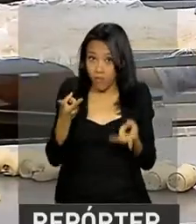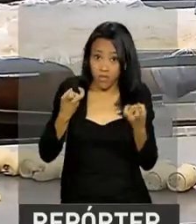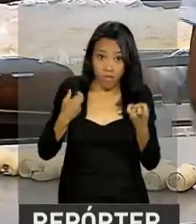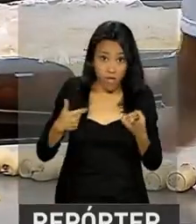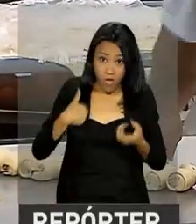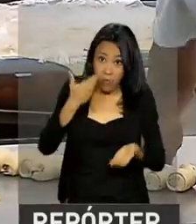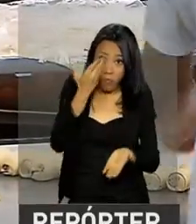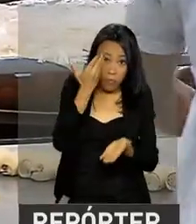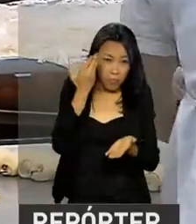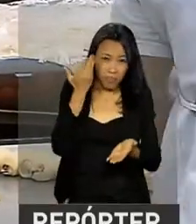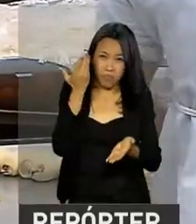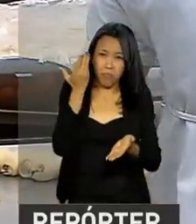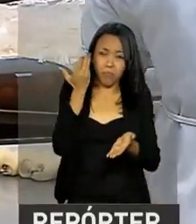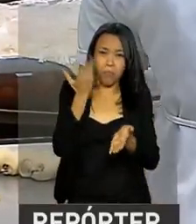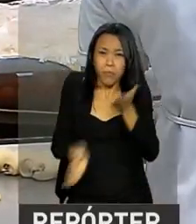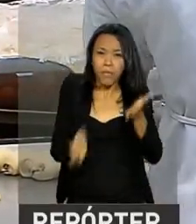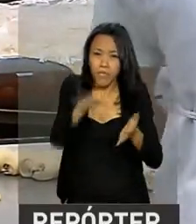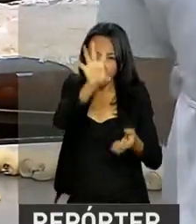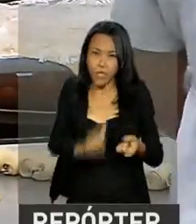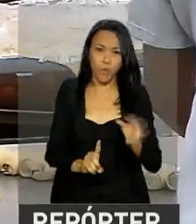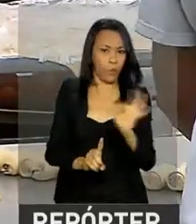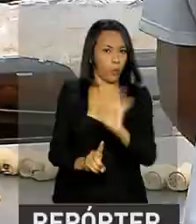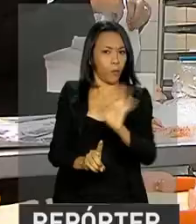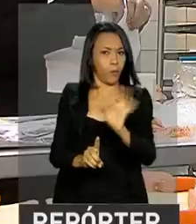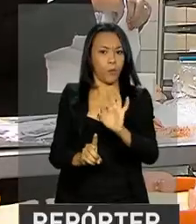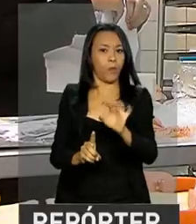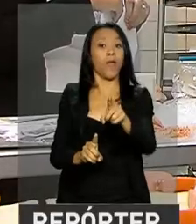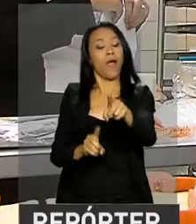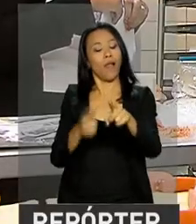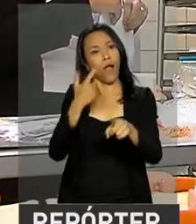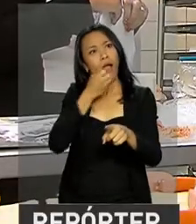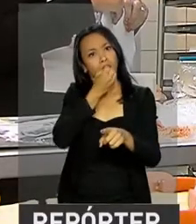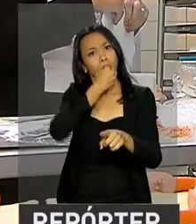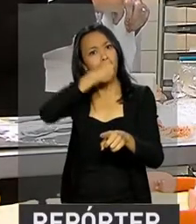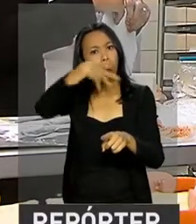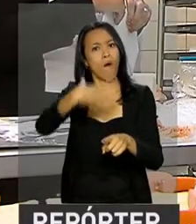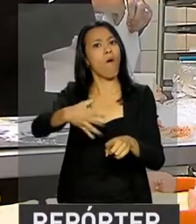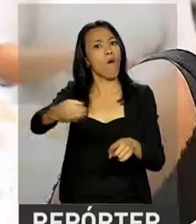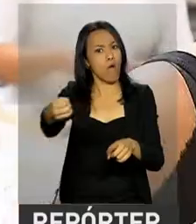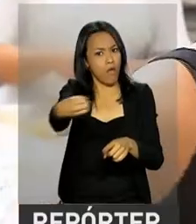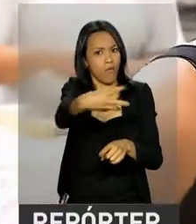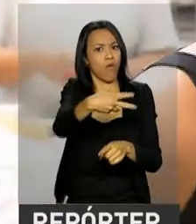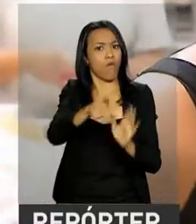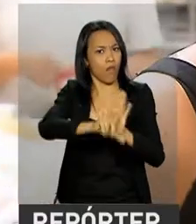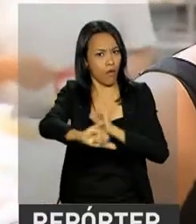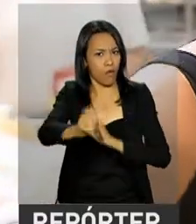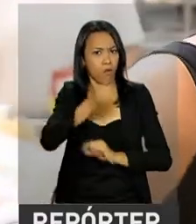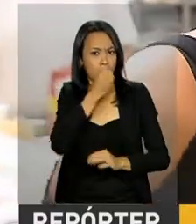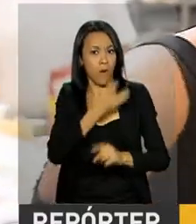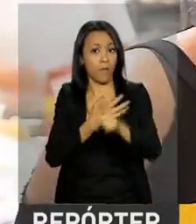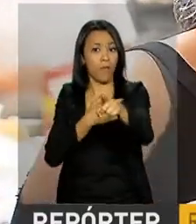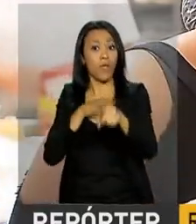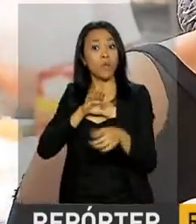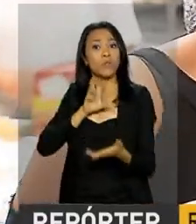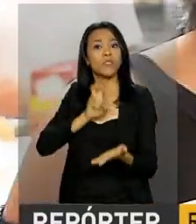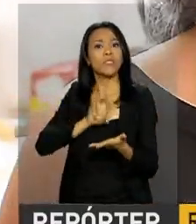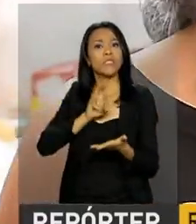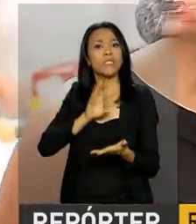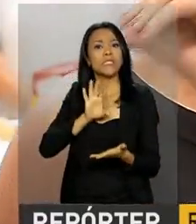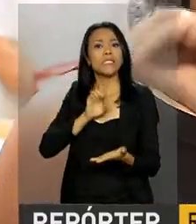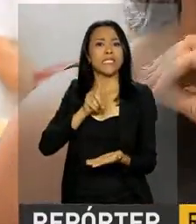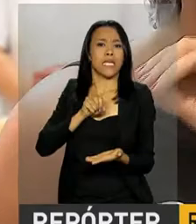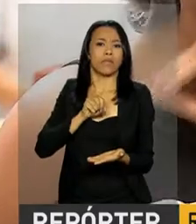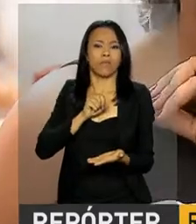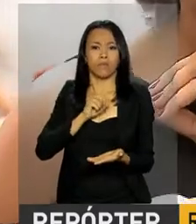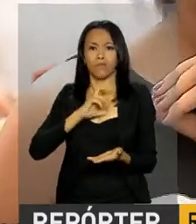ia perder nenhum direito, Rosilene viu vantagem na nova legislação. Eu preciso sair mais cedo, eu não quero ficar